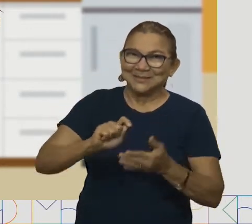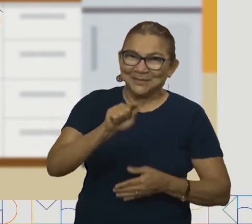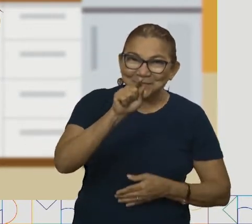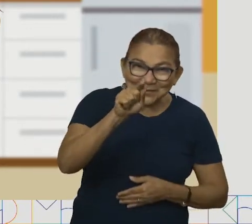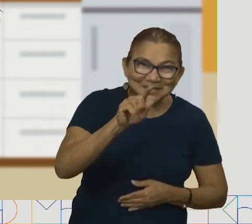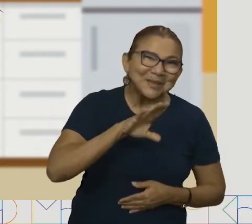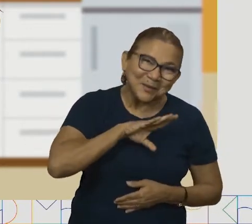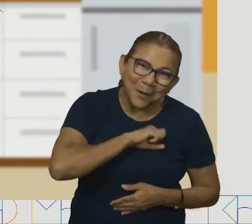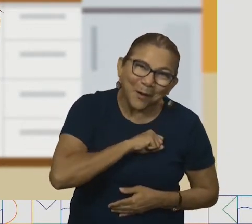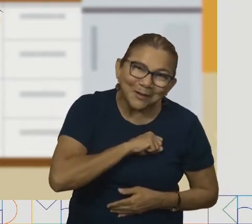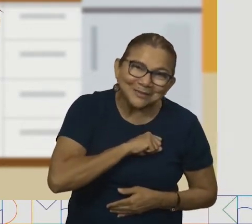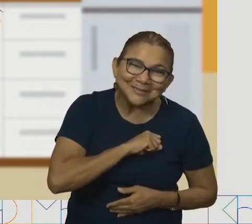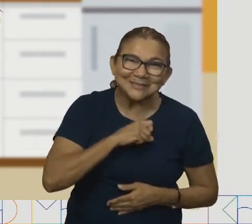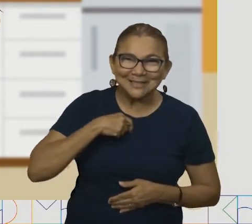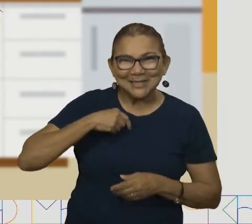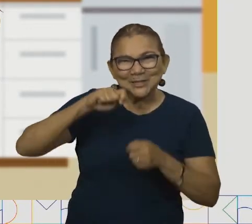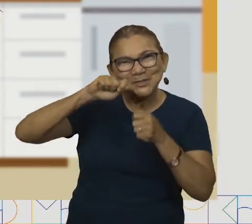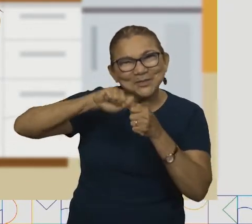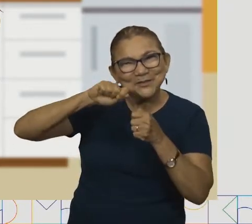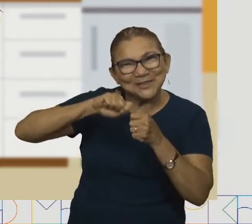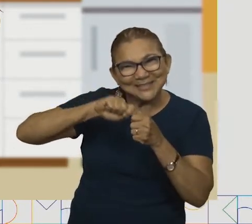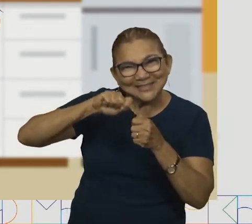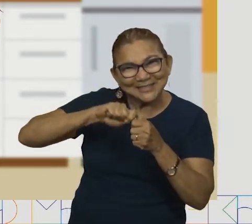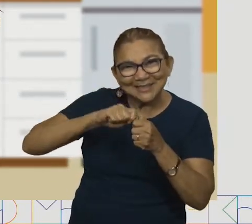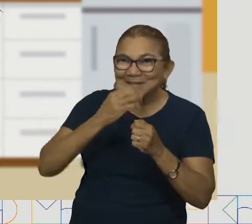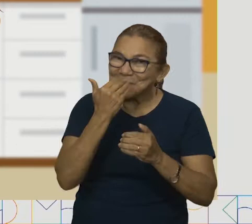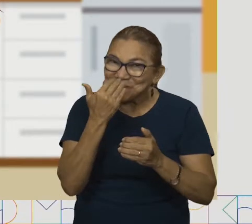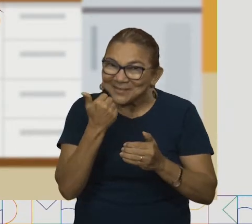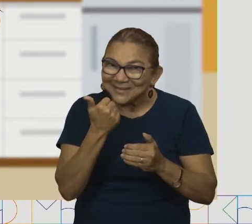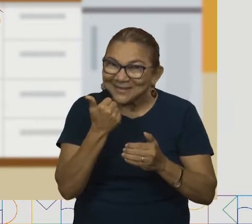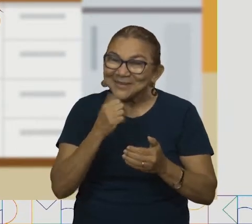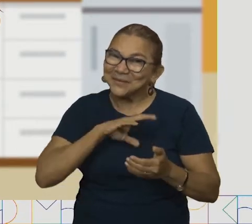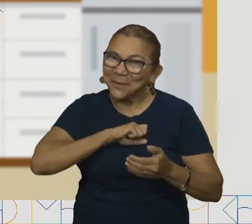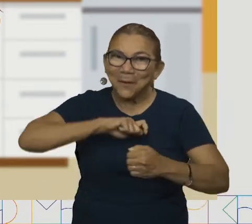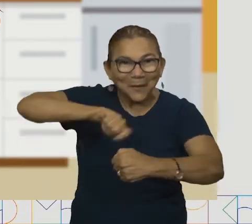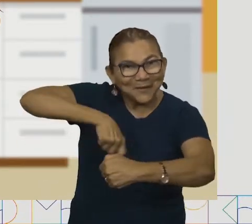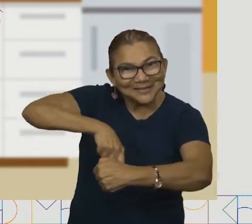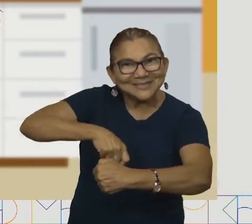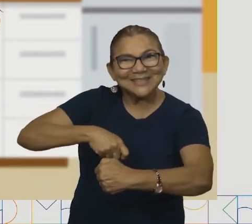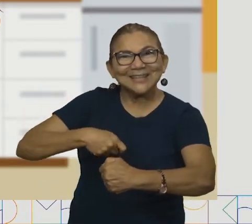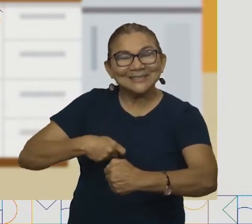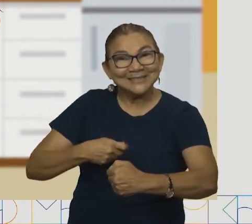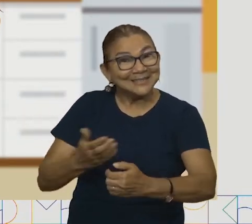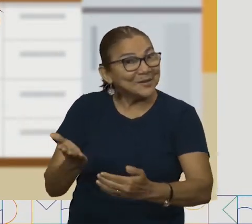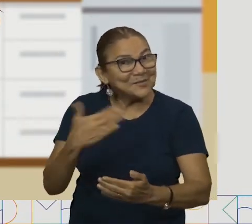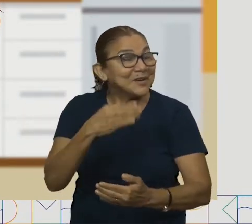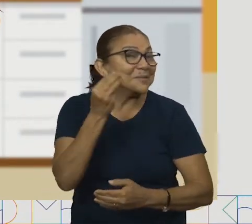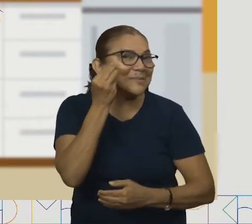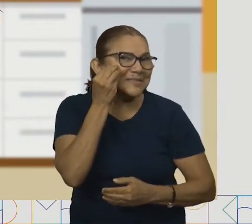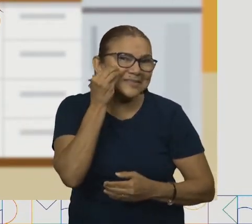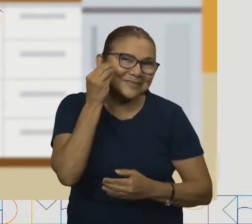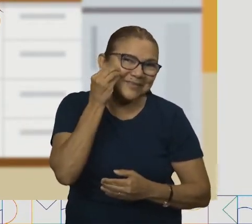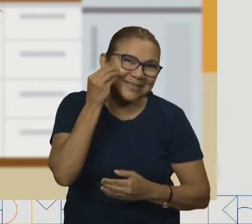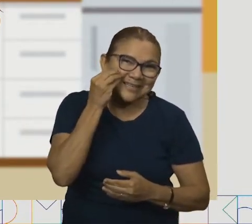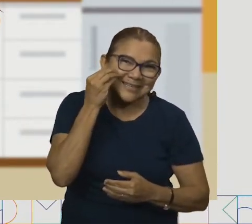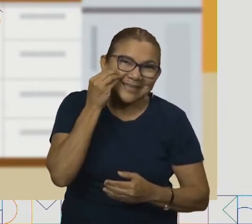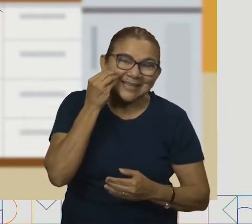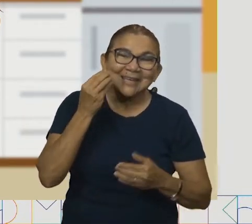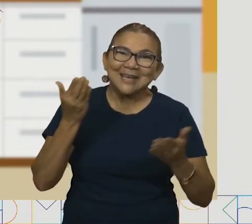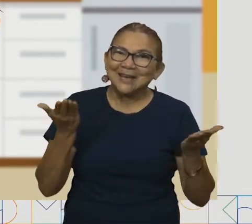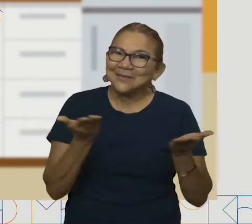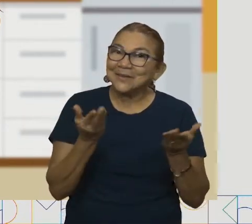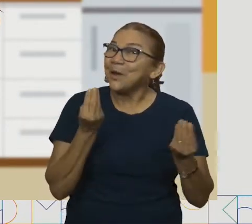cozinhando? Sim ou não? Agora, crianças, vamos às dicas para descobrir a nossa